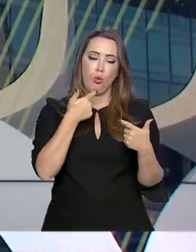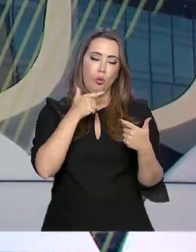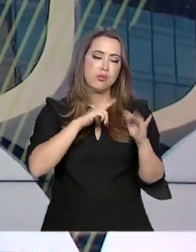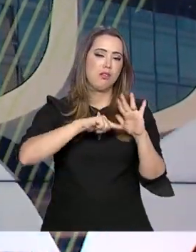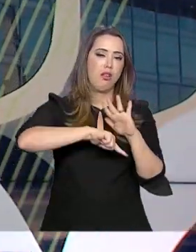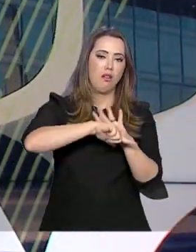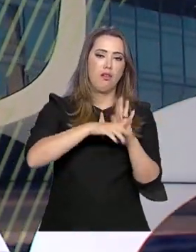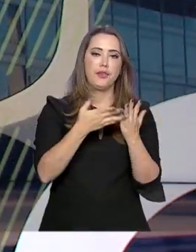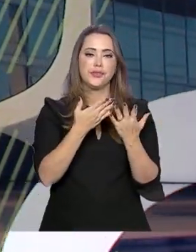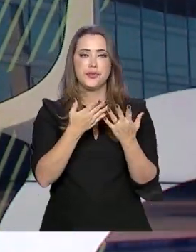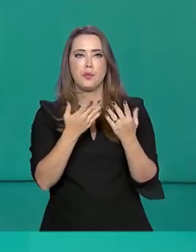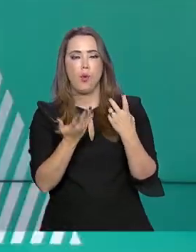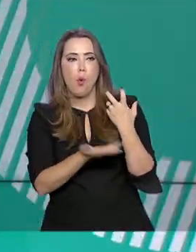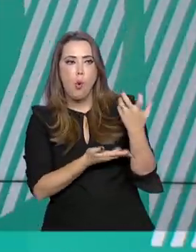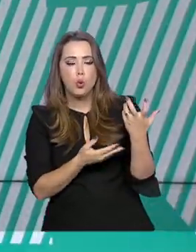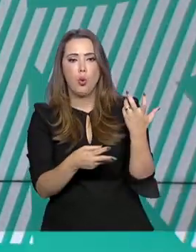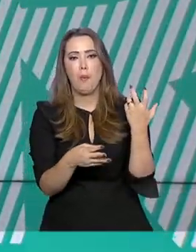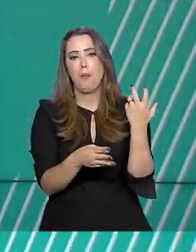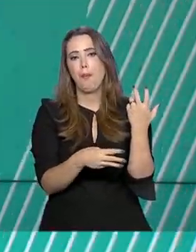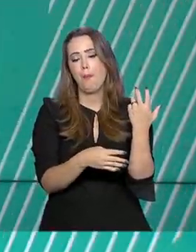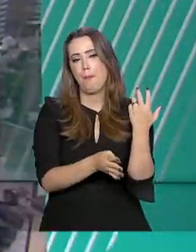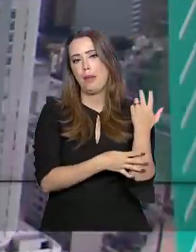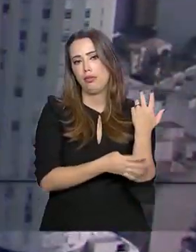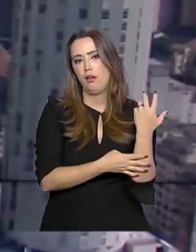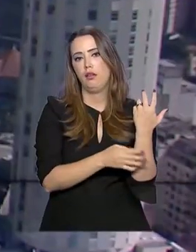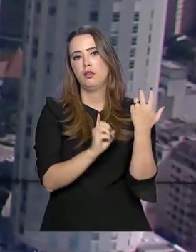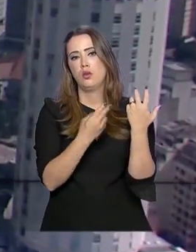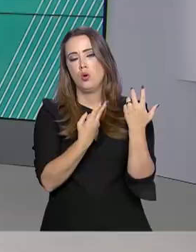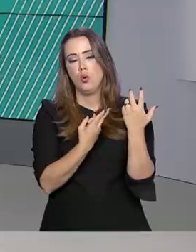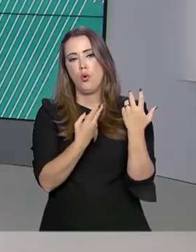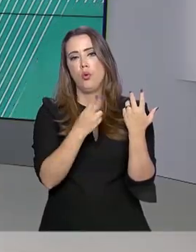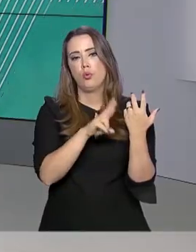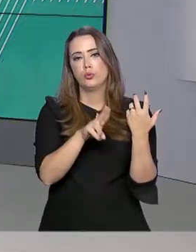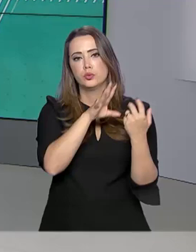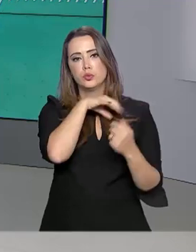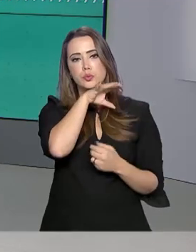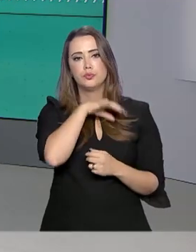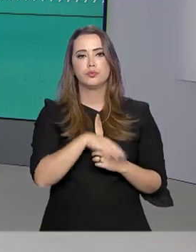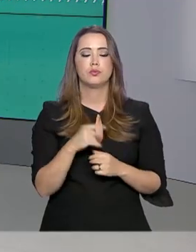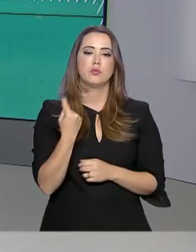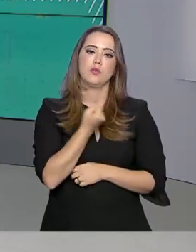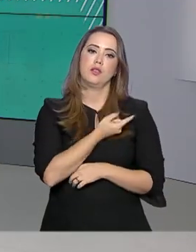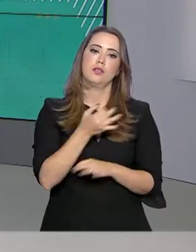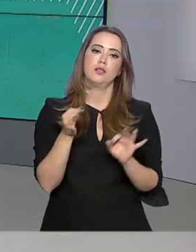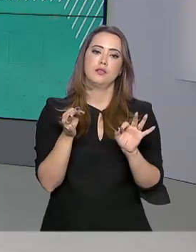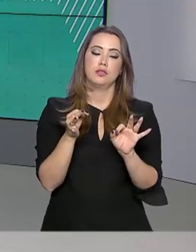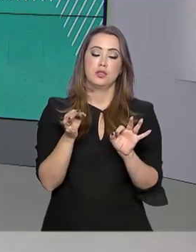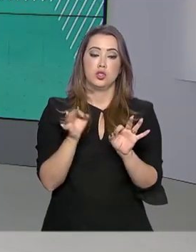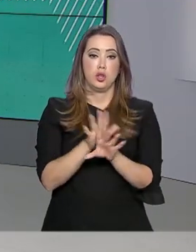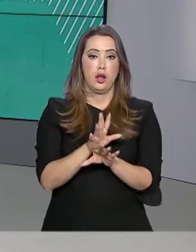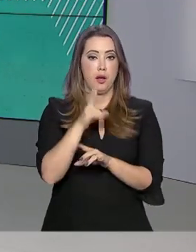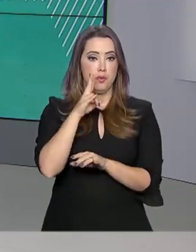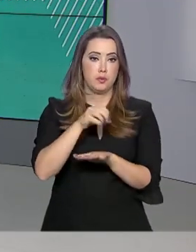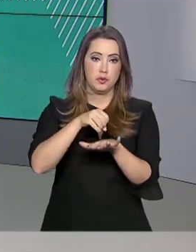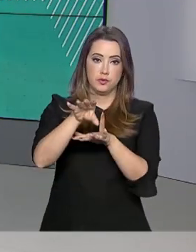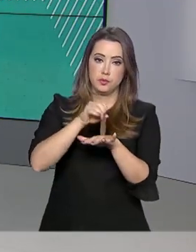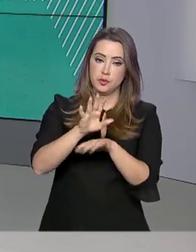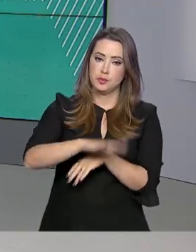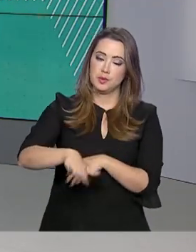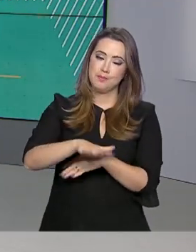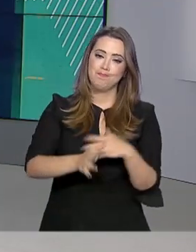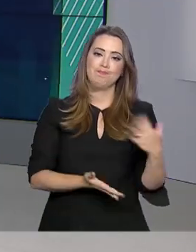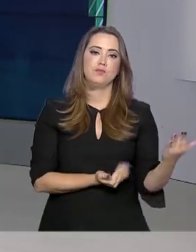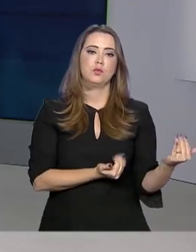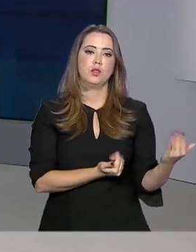exploração ilegal de madeira e atividades de pecuária. E a gente encerra com uma notícia para a criançada e para os